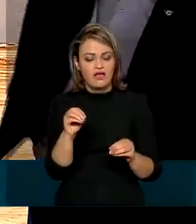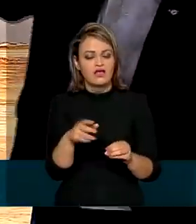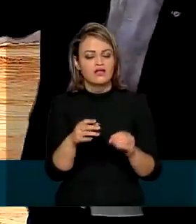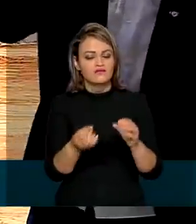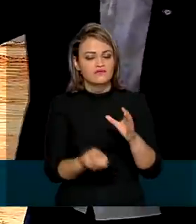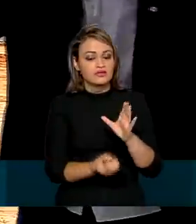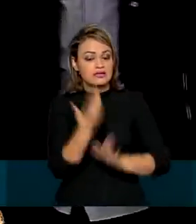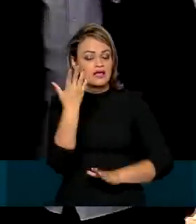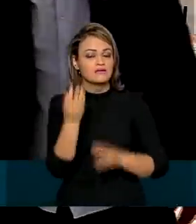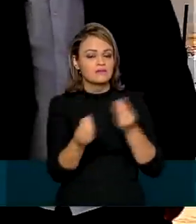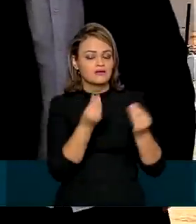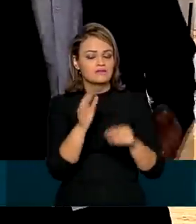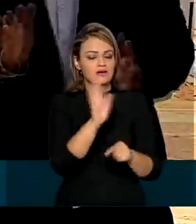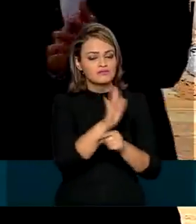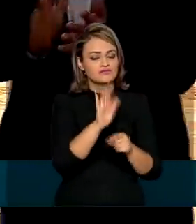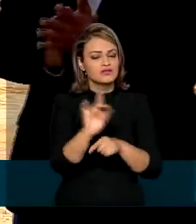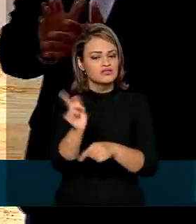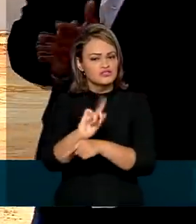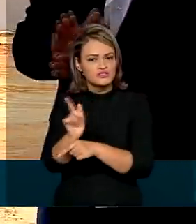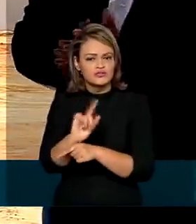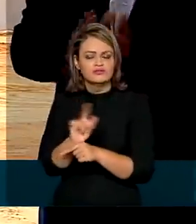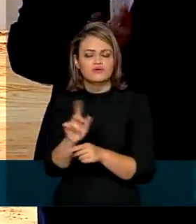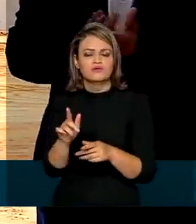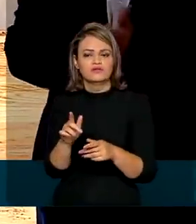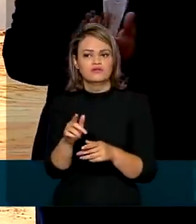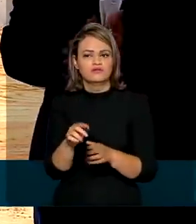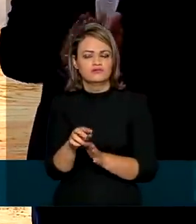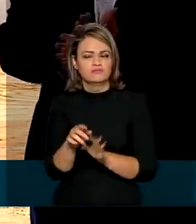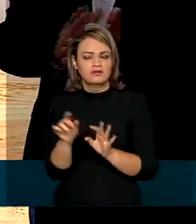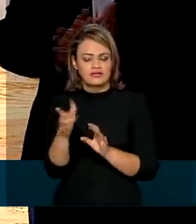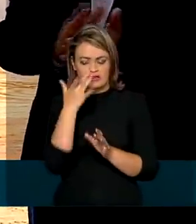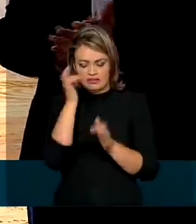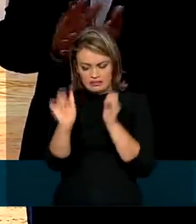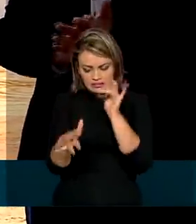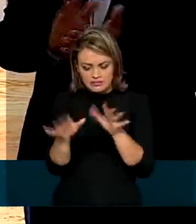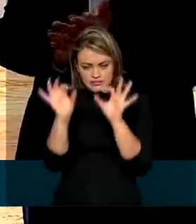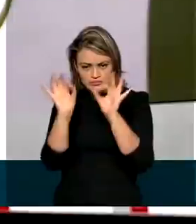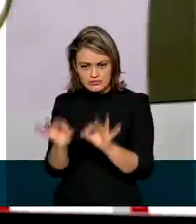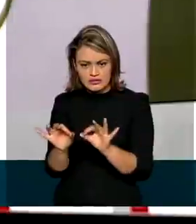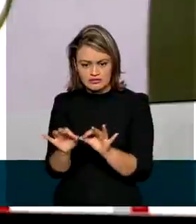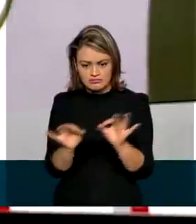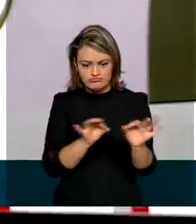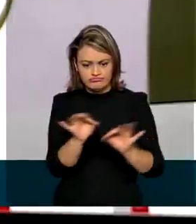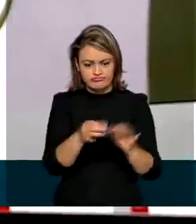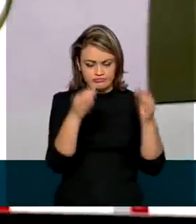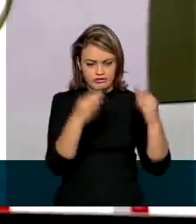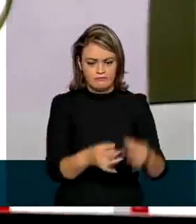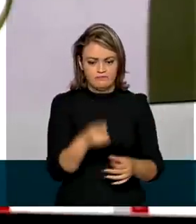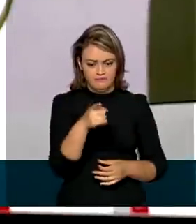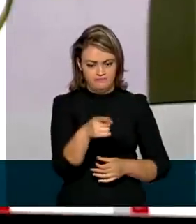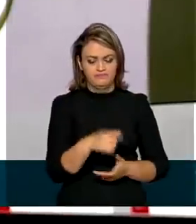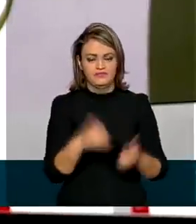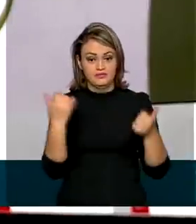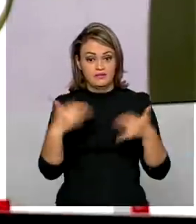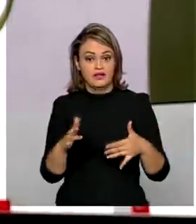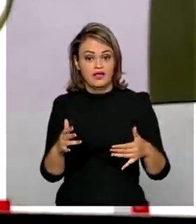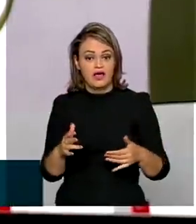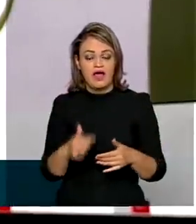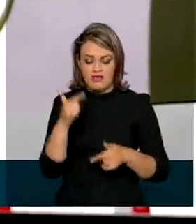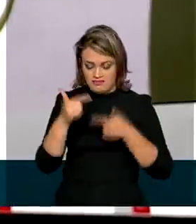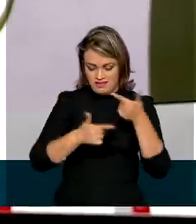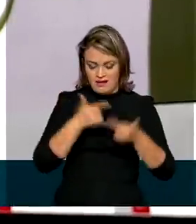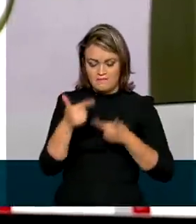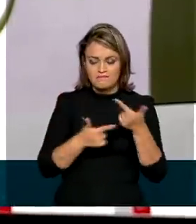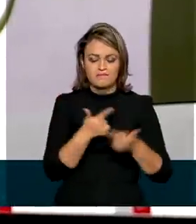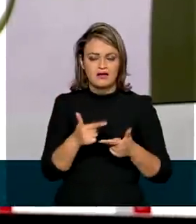criado para ajudar gestores nessa missão de garantir a correta destinação do lixo. Aqui há todo um trabalho em que